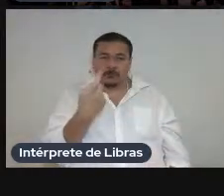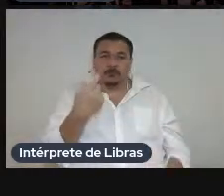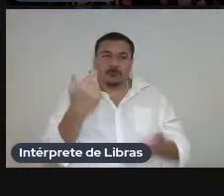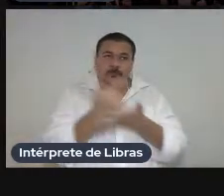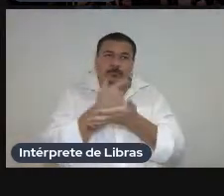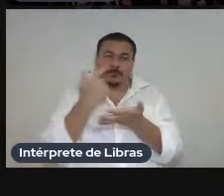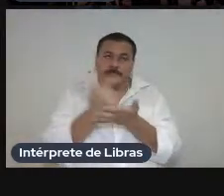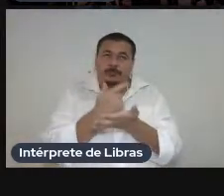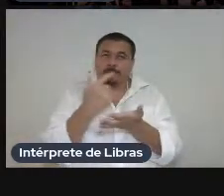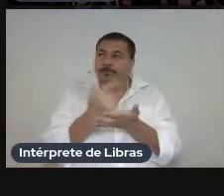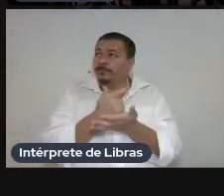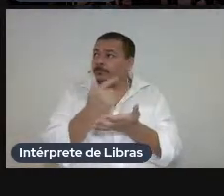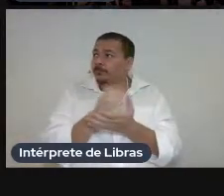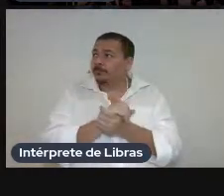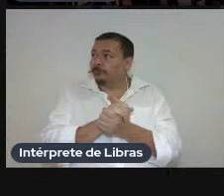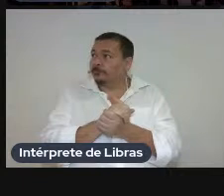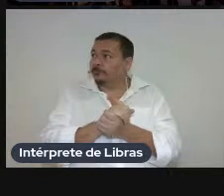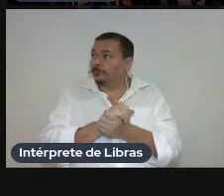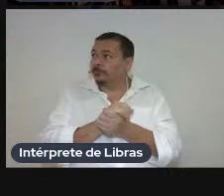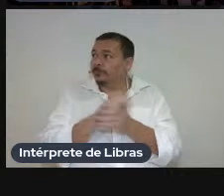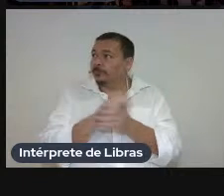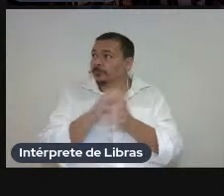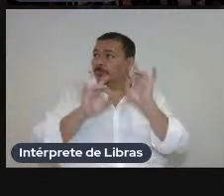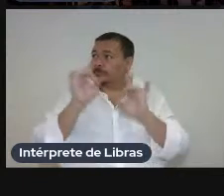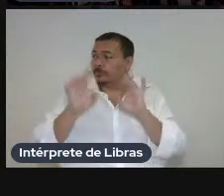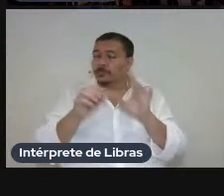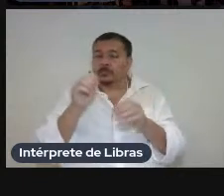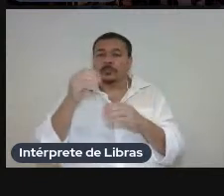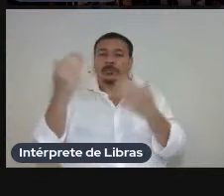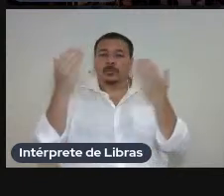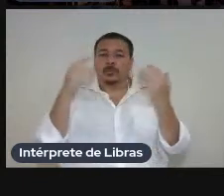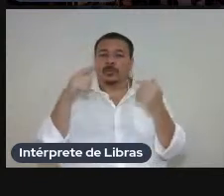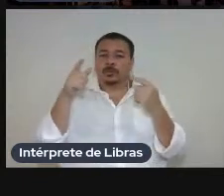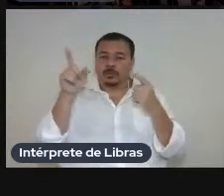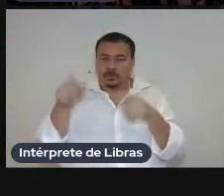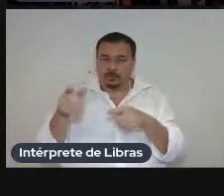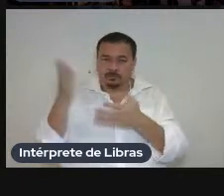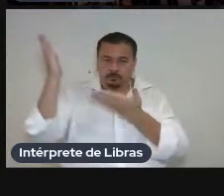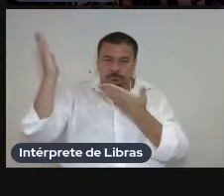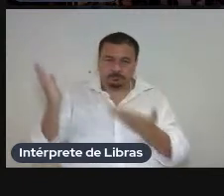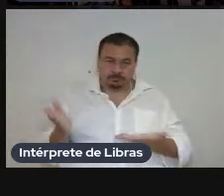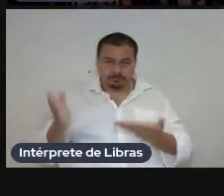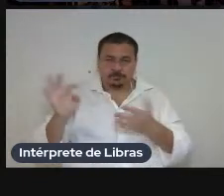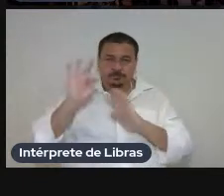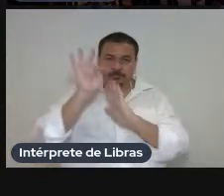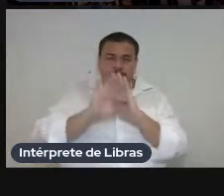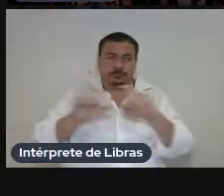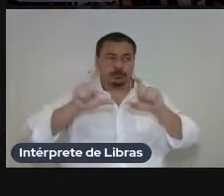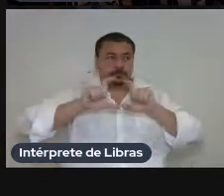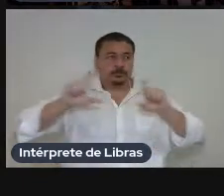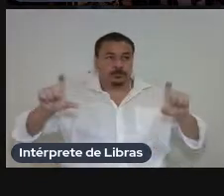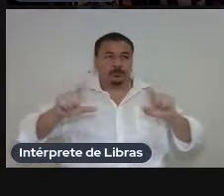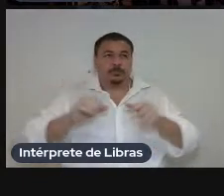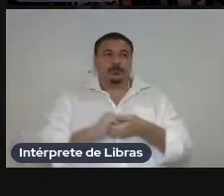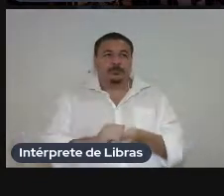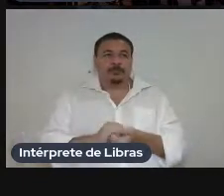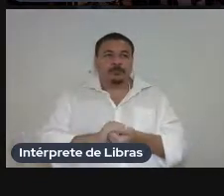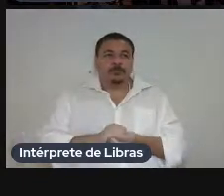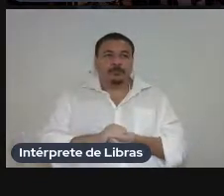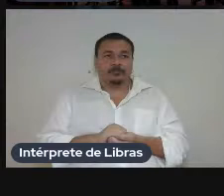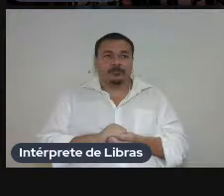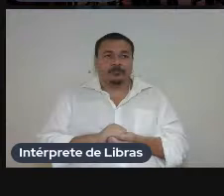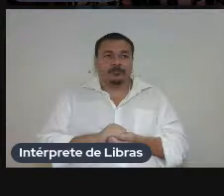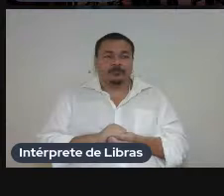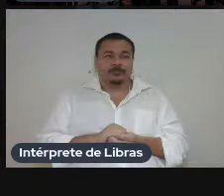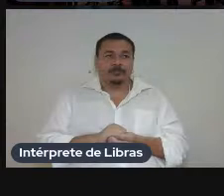né e especialmente o título é a análise dos partestos editoriais das novas traduções brasileiras